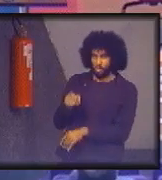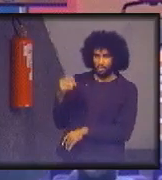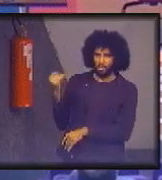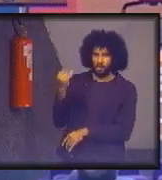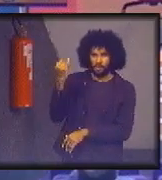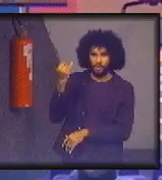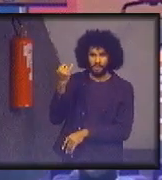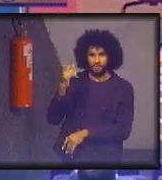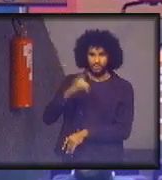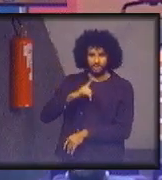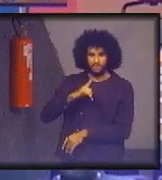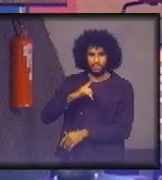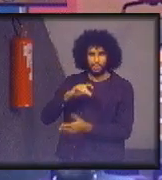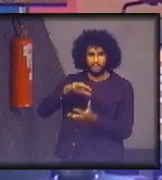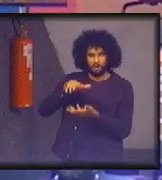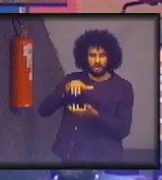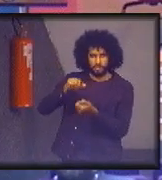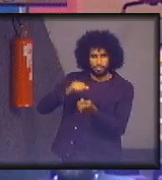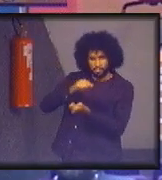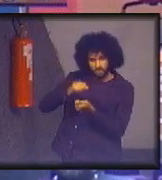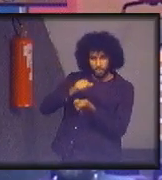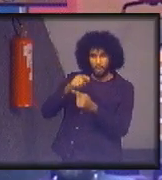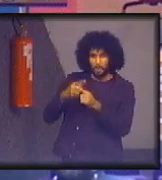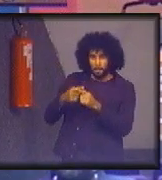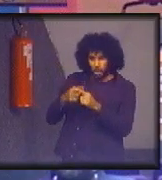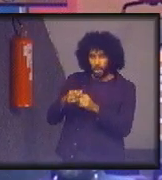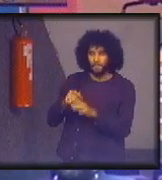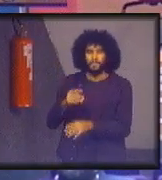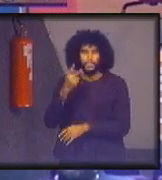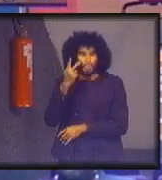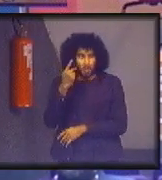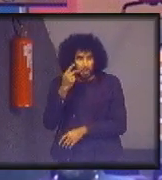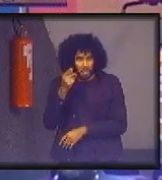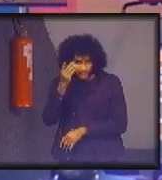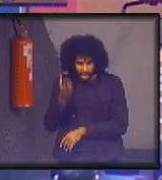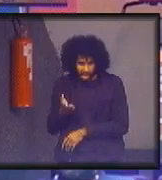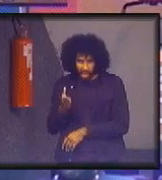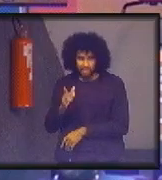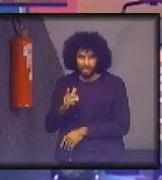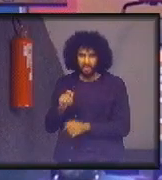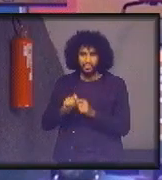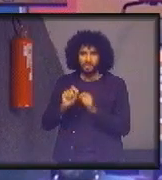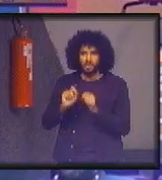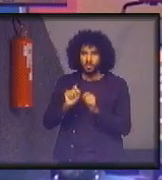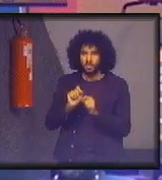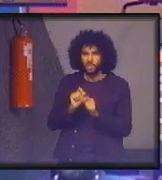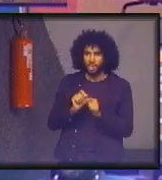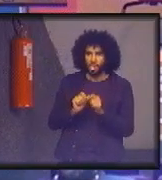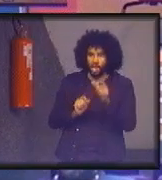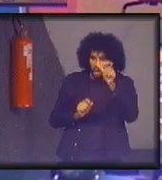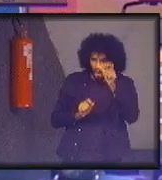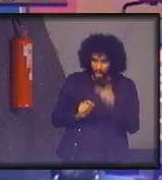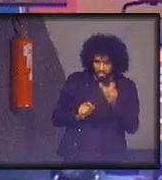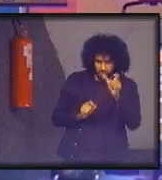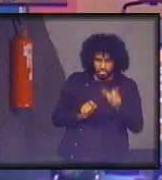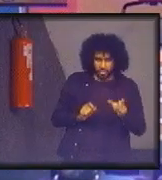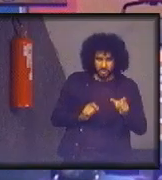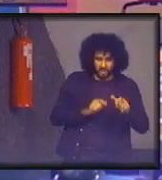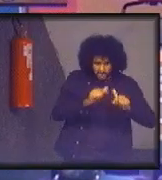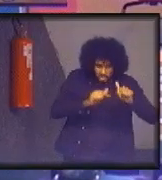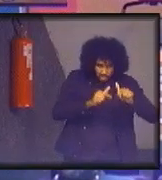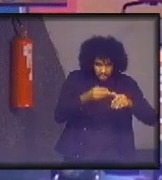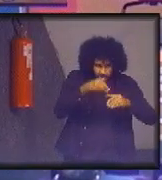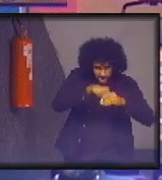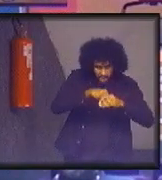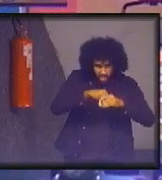campo de sustentabilidade? Porque, normalmente, esses prêmios fortalecem as pessoas que estão trabalhando na empresa em